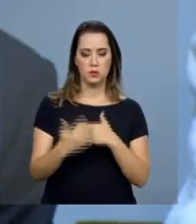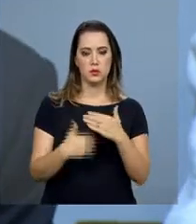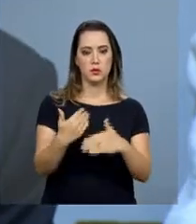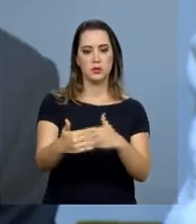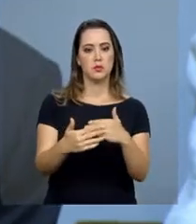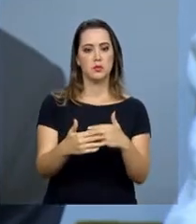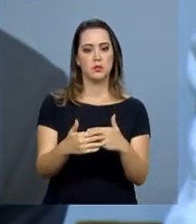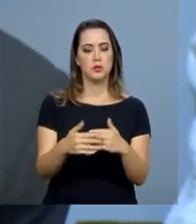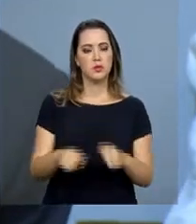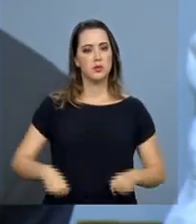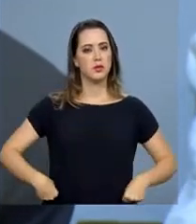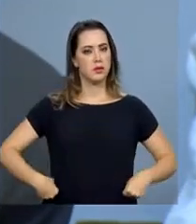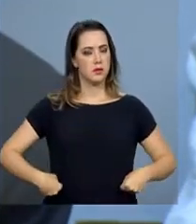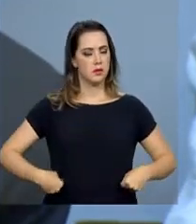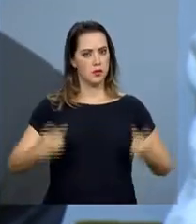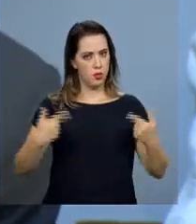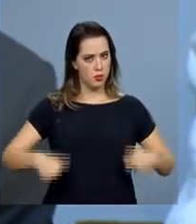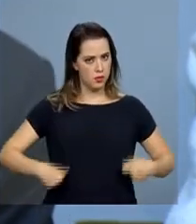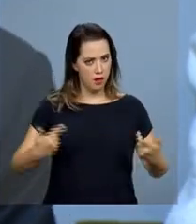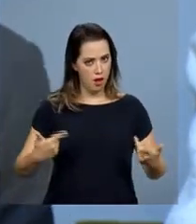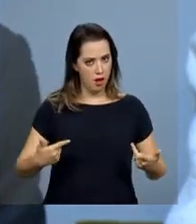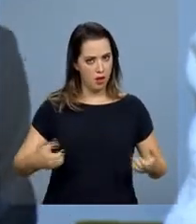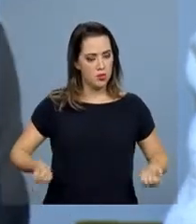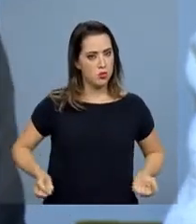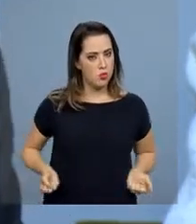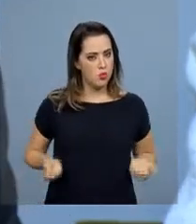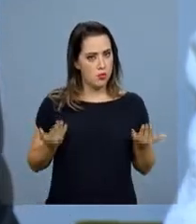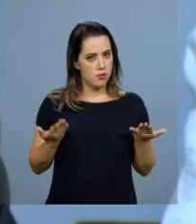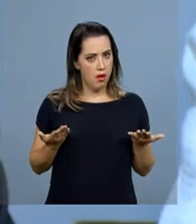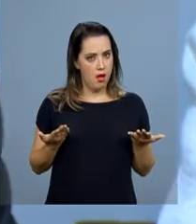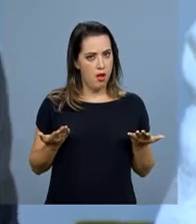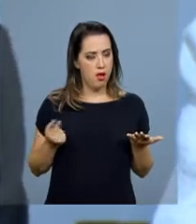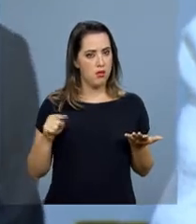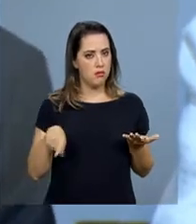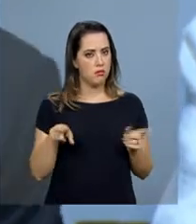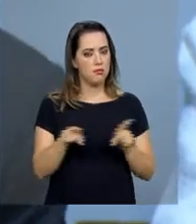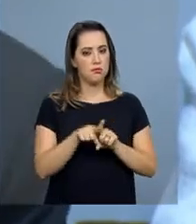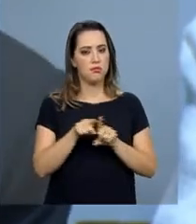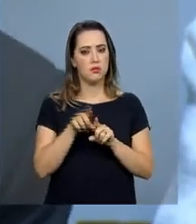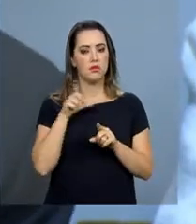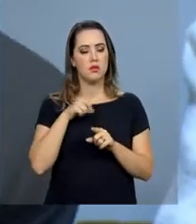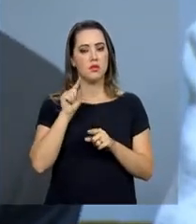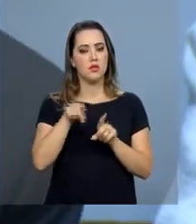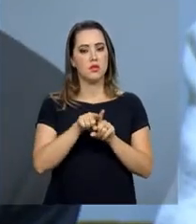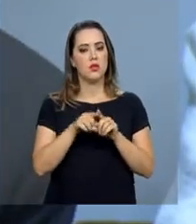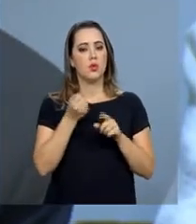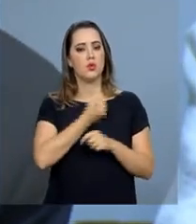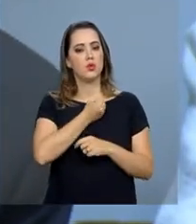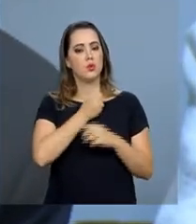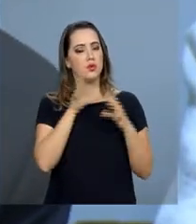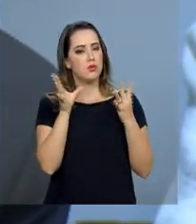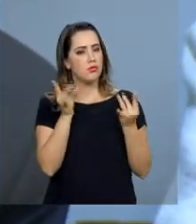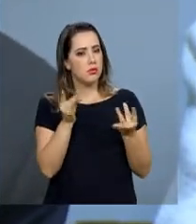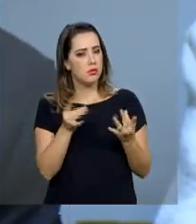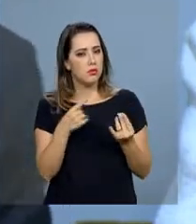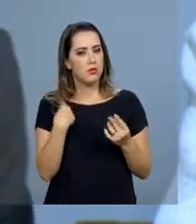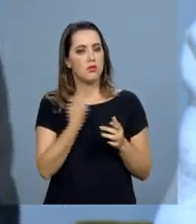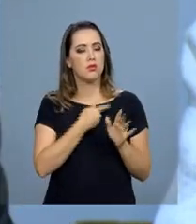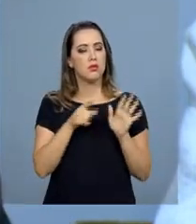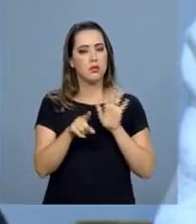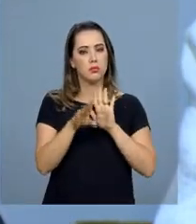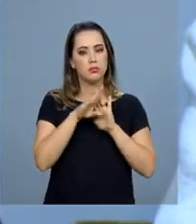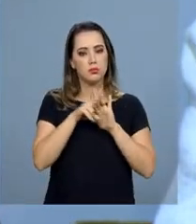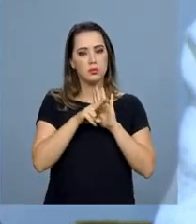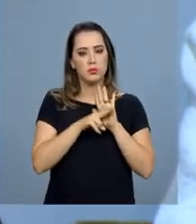despesas dentro do limite do teto do gasto, o ministro vai mostrar esses números com detalhe, e projetamos a